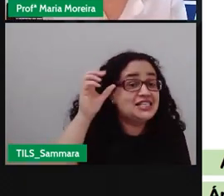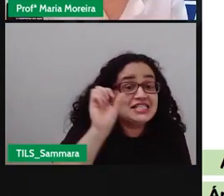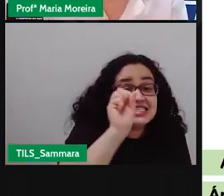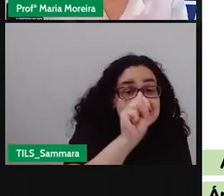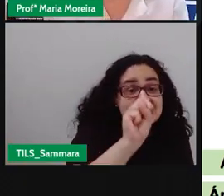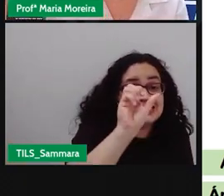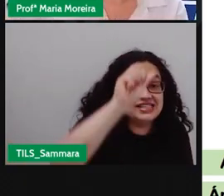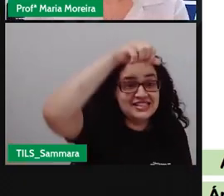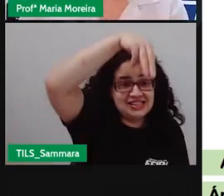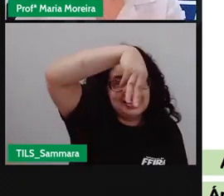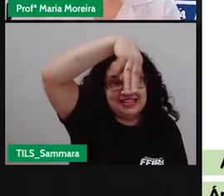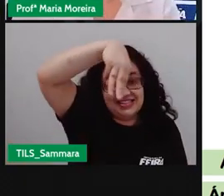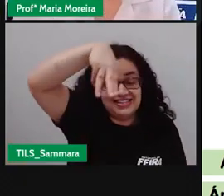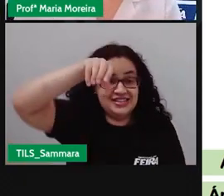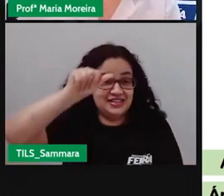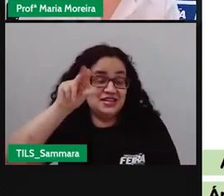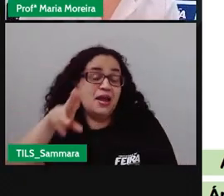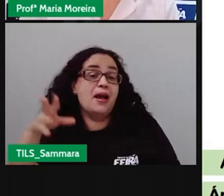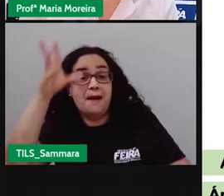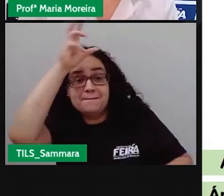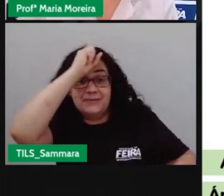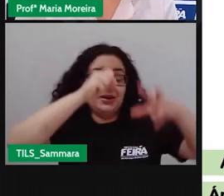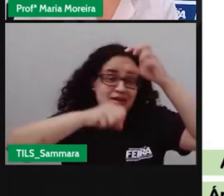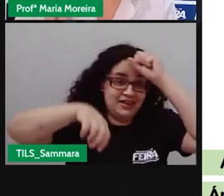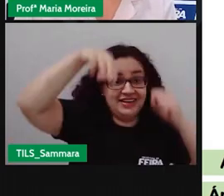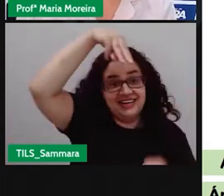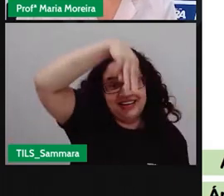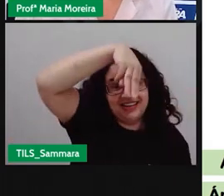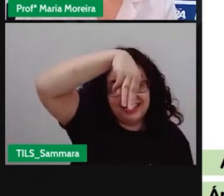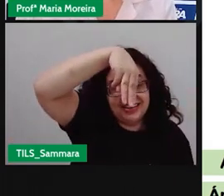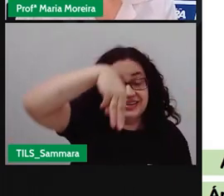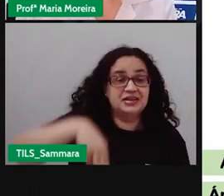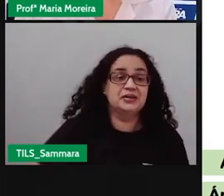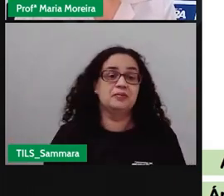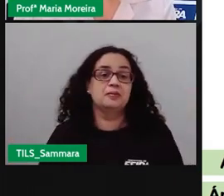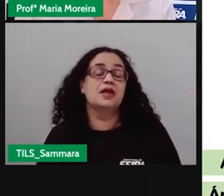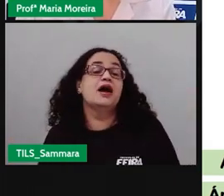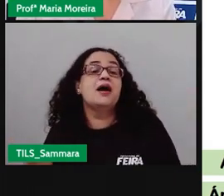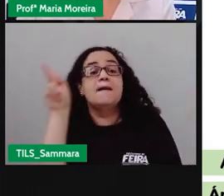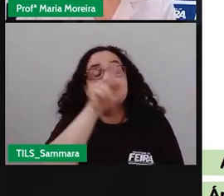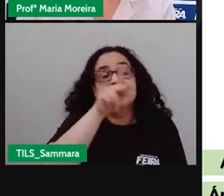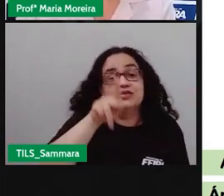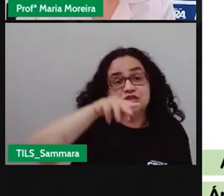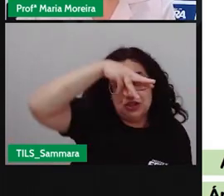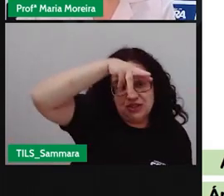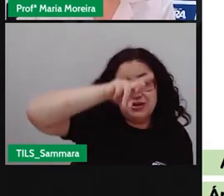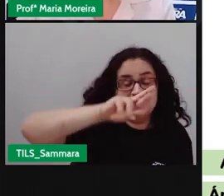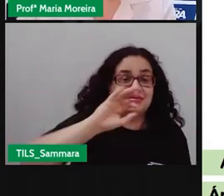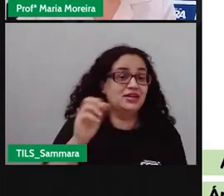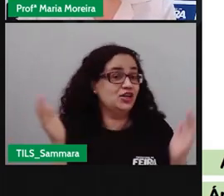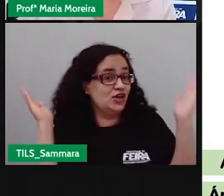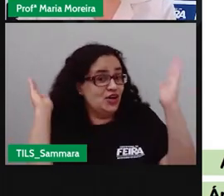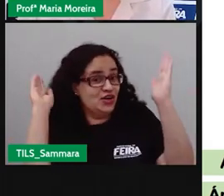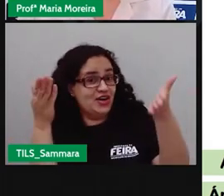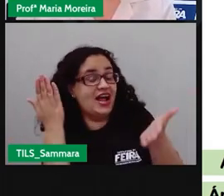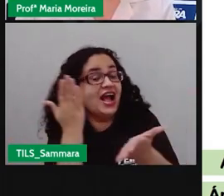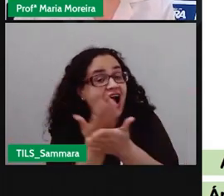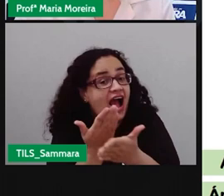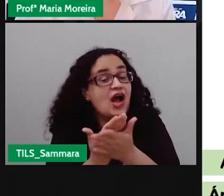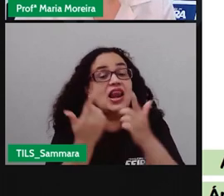M, ó, aprendi M, tá? Vamos lá. É, pro Maria e Samara com vocês, nessa aula de